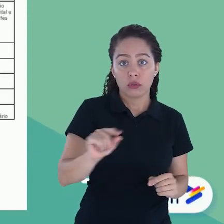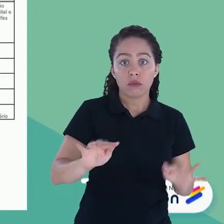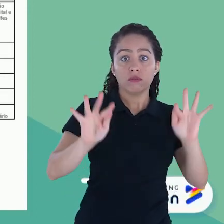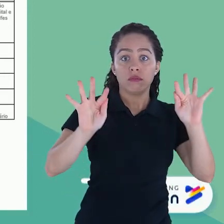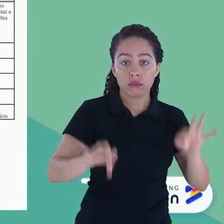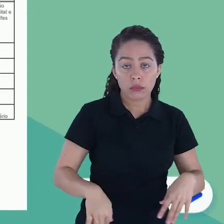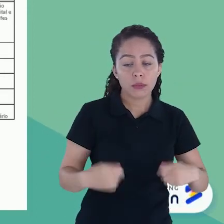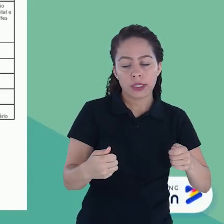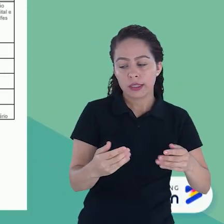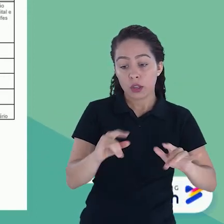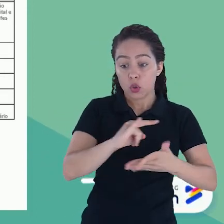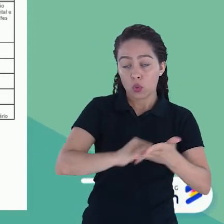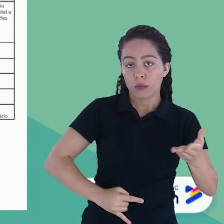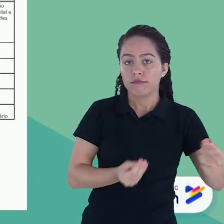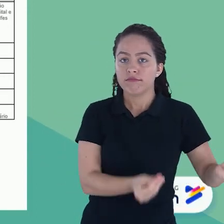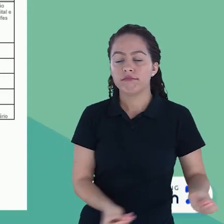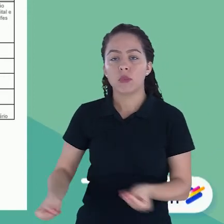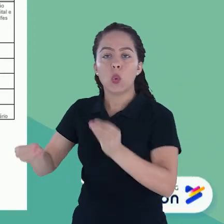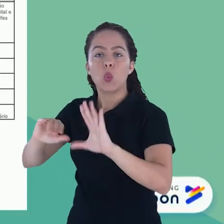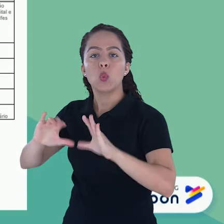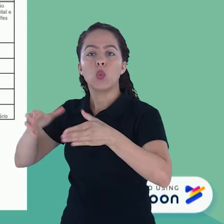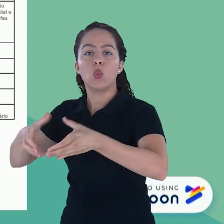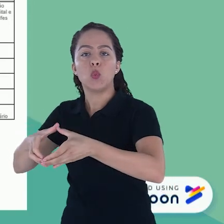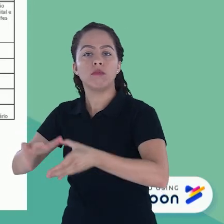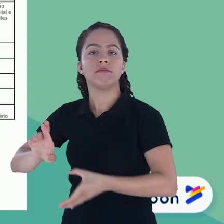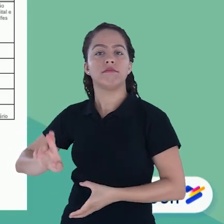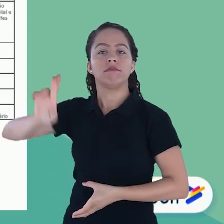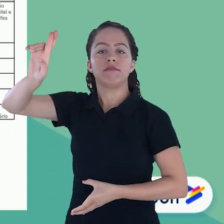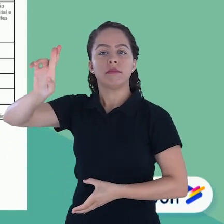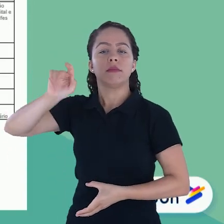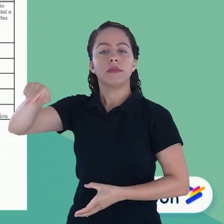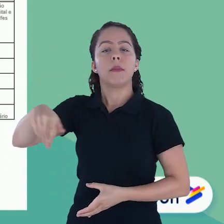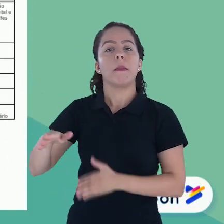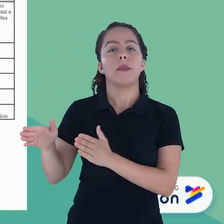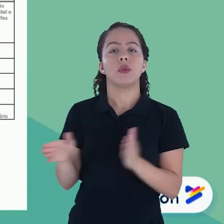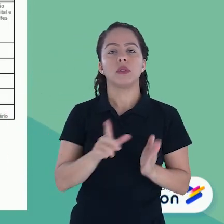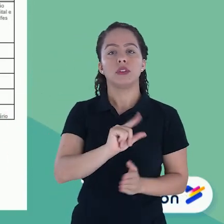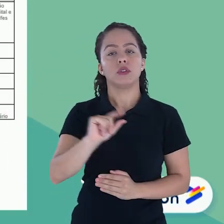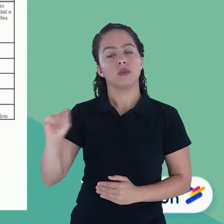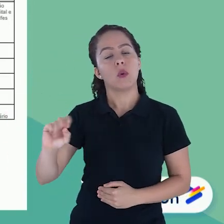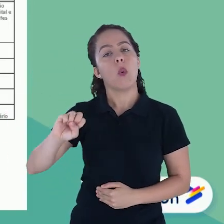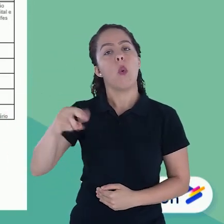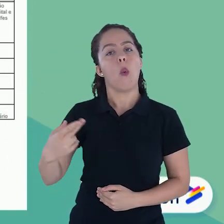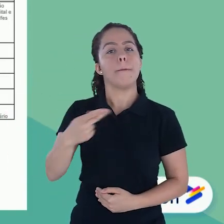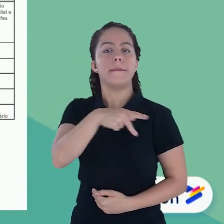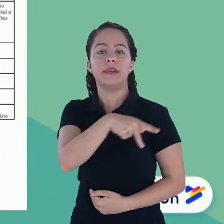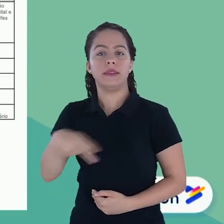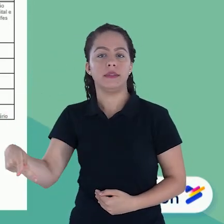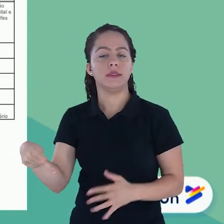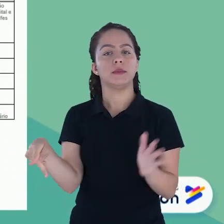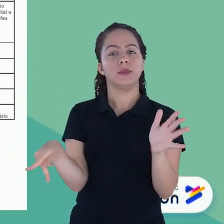Ao final do processo, esse documento deve ser entregue para a Comissão do Processo Seletivo